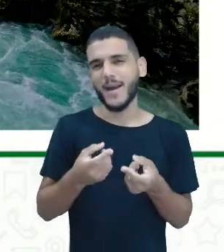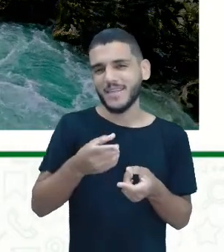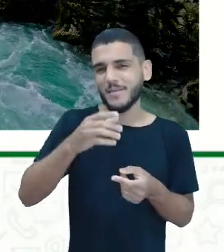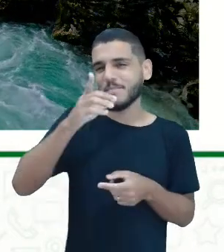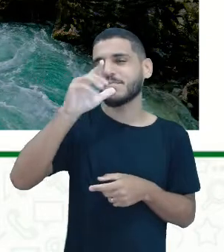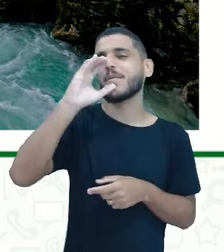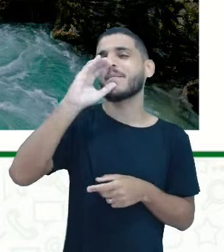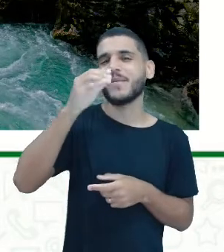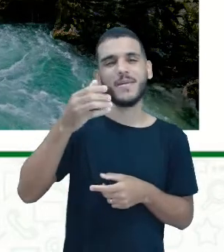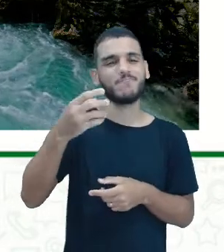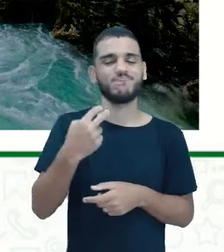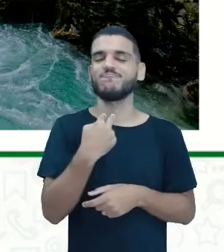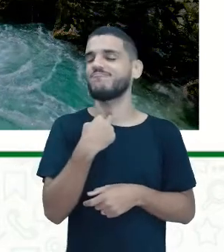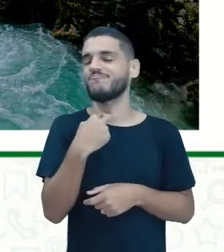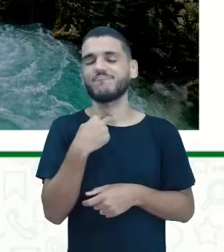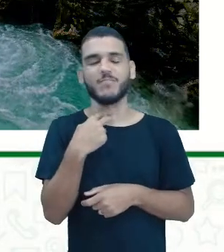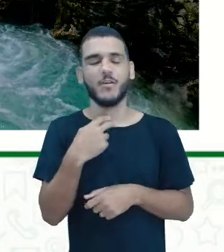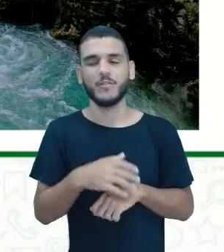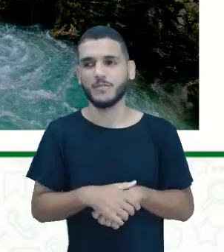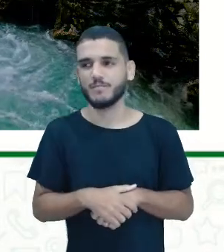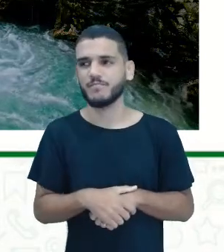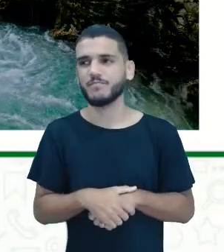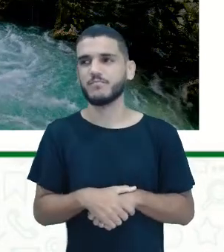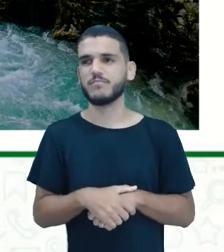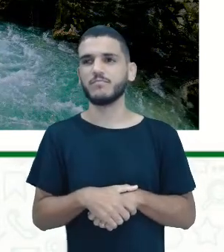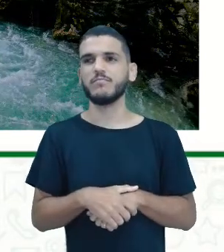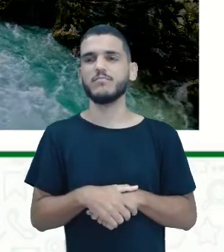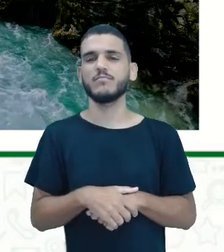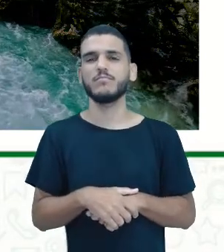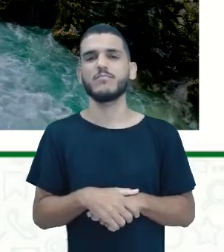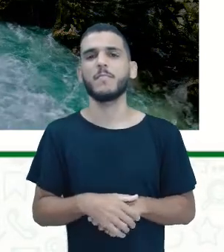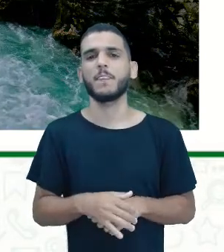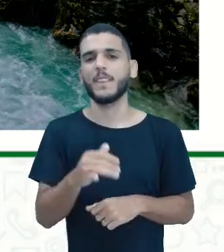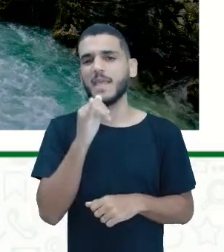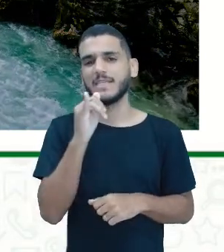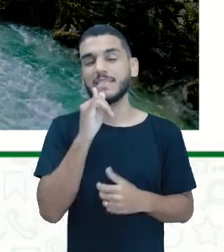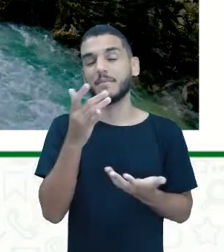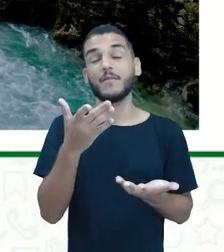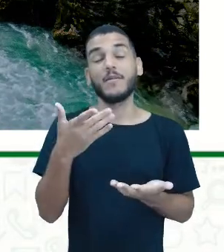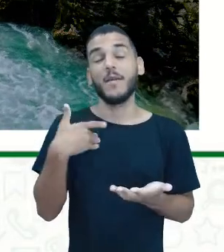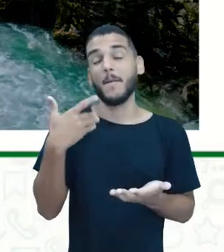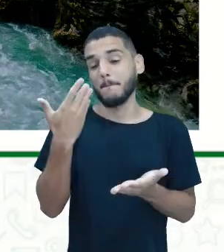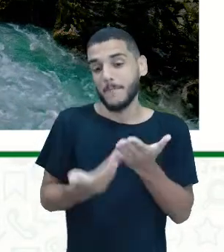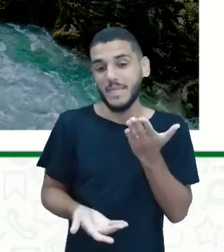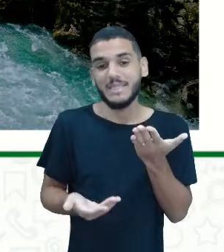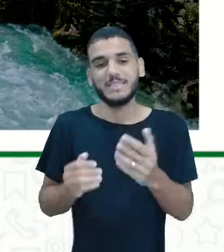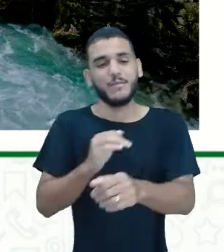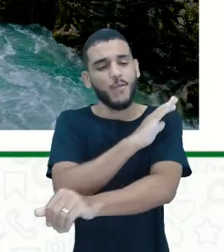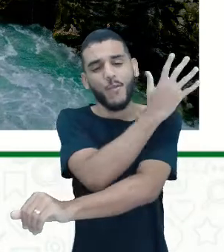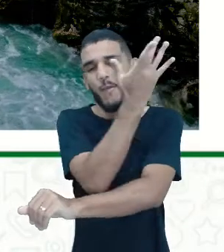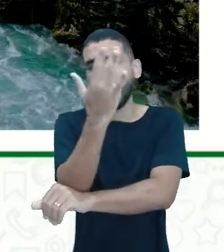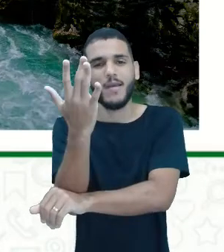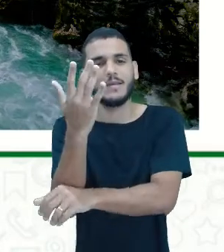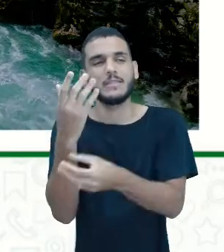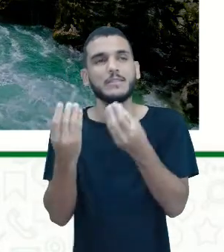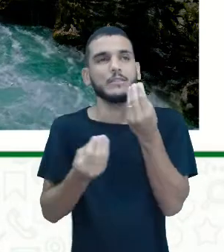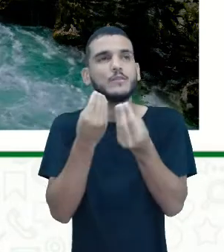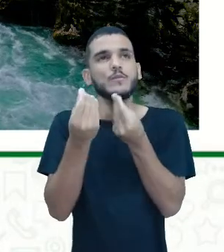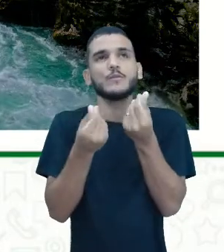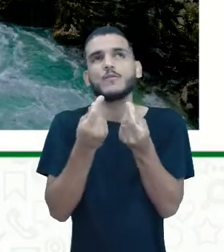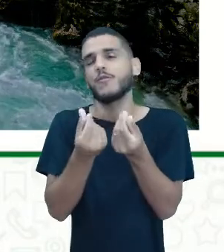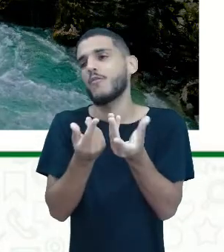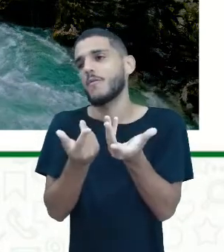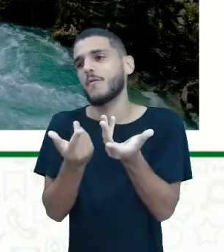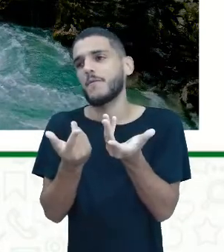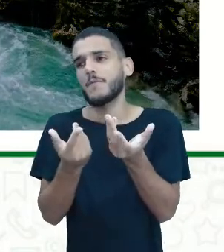né? A não ser que se a gente tivesse perdido, por exemplo, no mato. Eita, prof, me perdi no mato, o é eu faço, né? Gente, a gente teria